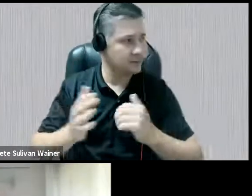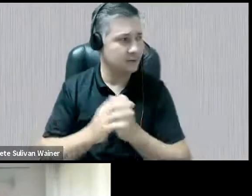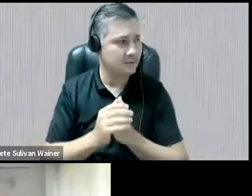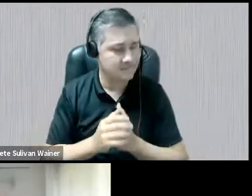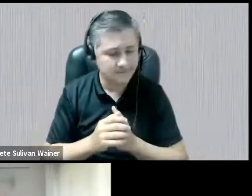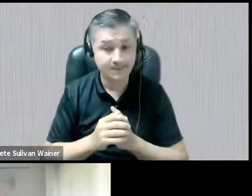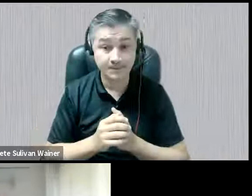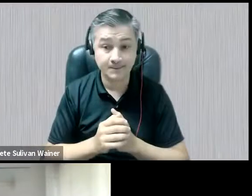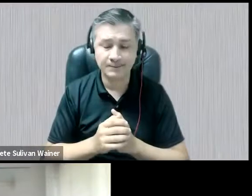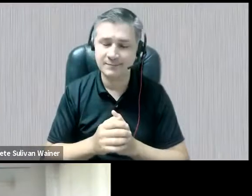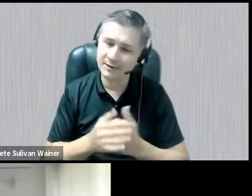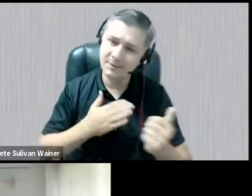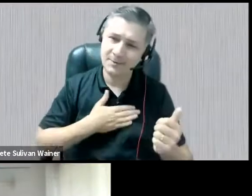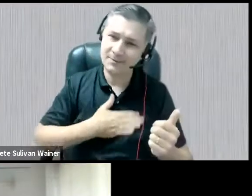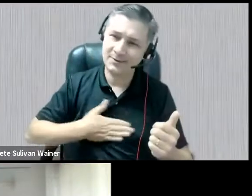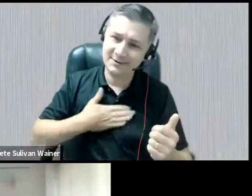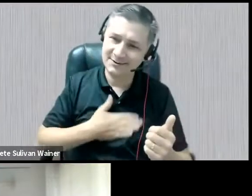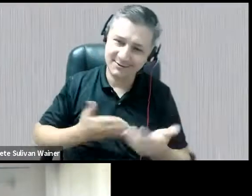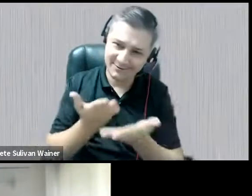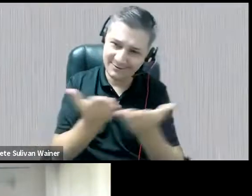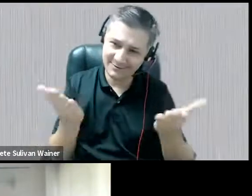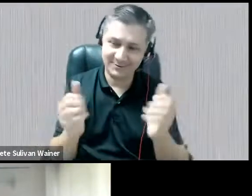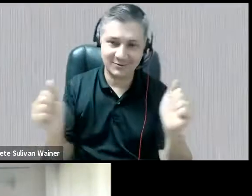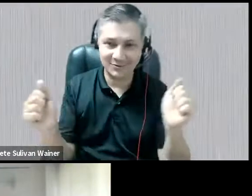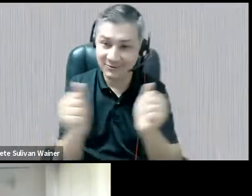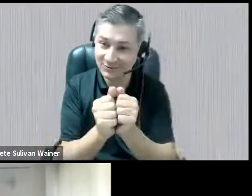Silvia, é um prazer ter você com a gente.